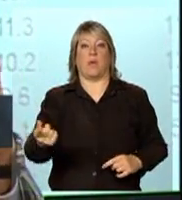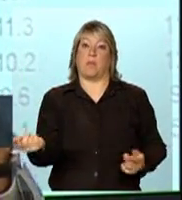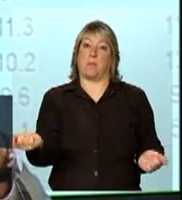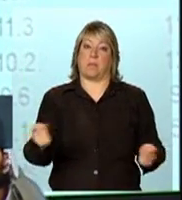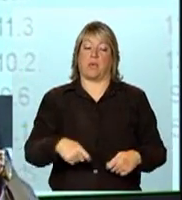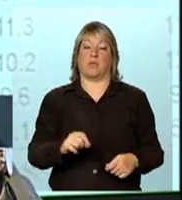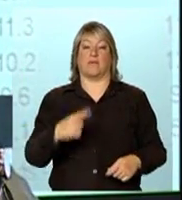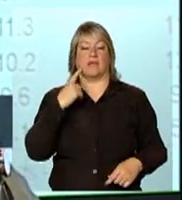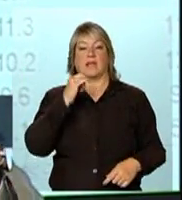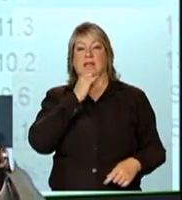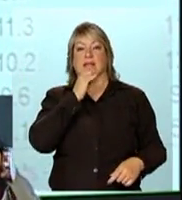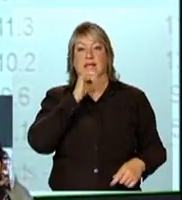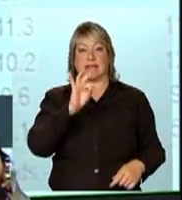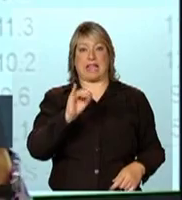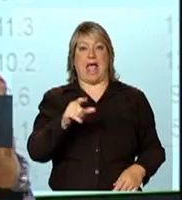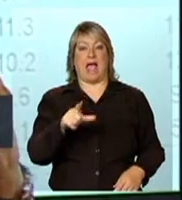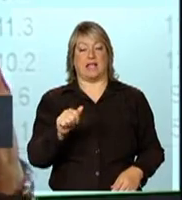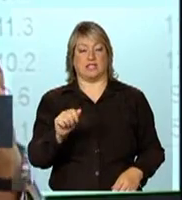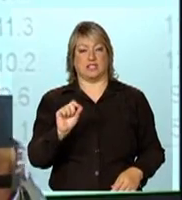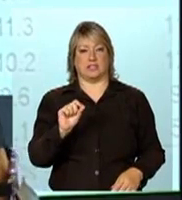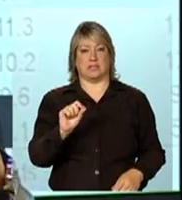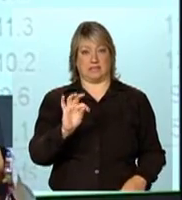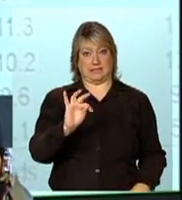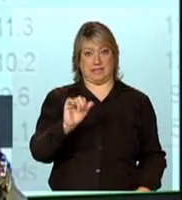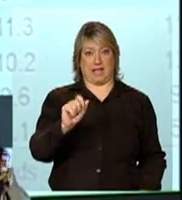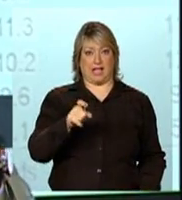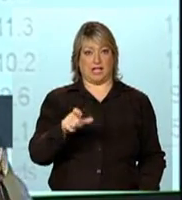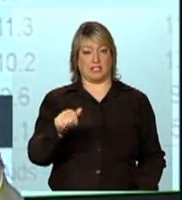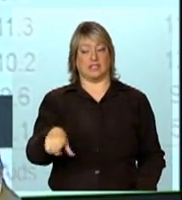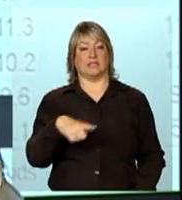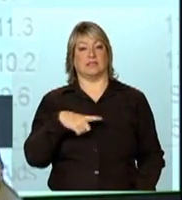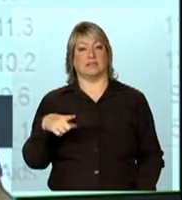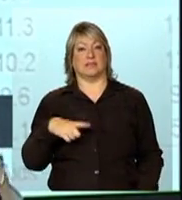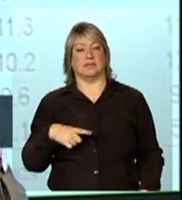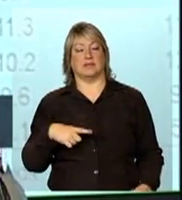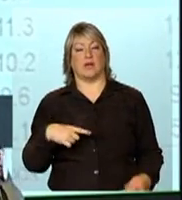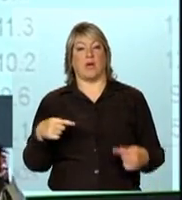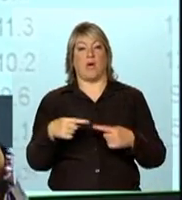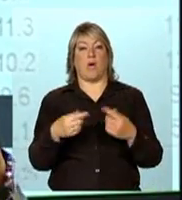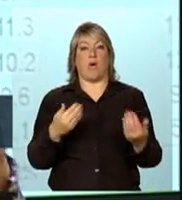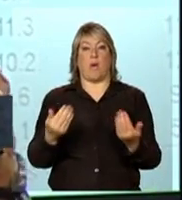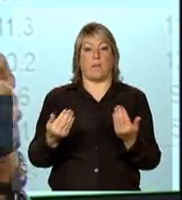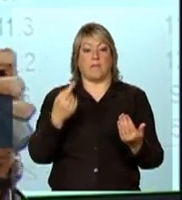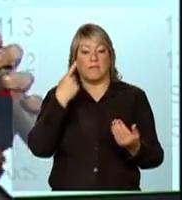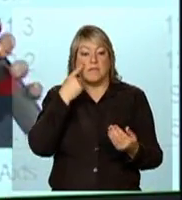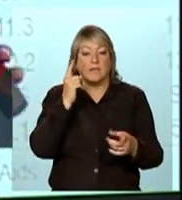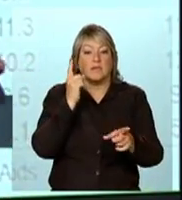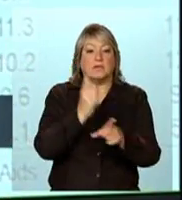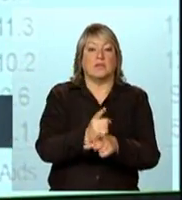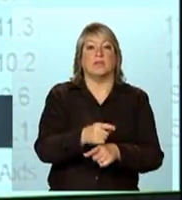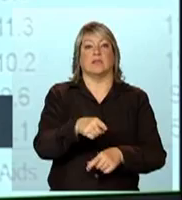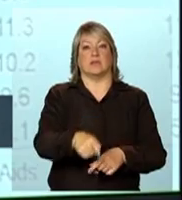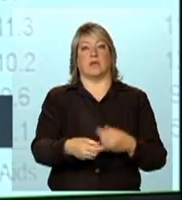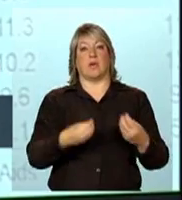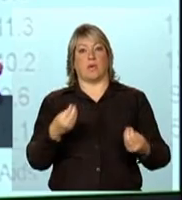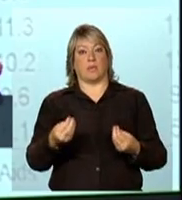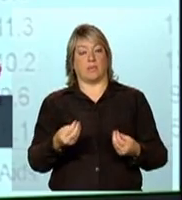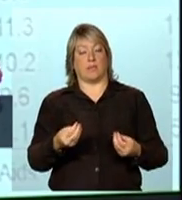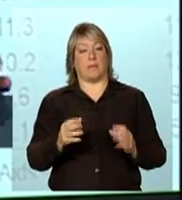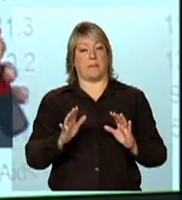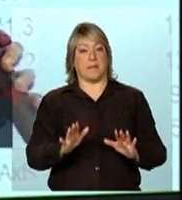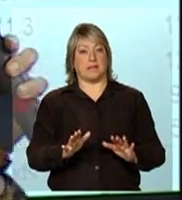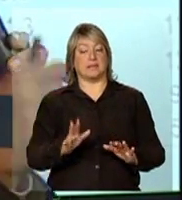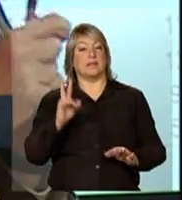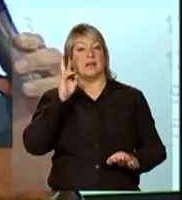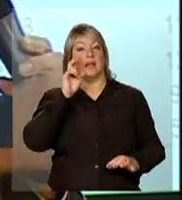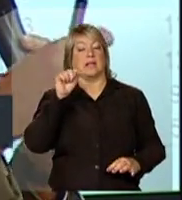incidência pode estar relacionada também com a capacidade do sistema de estar detectando casos. Então, só lembrando que isso